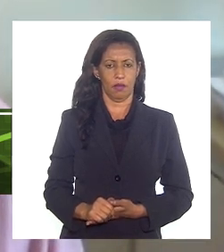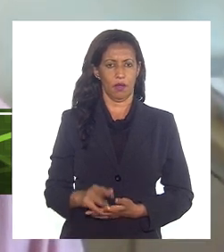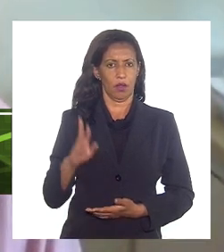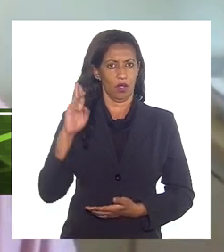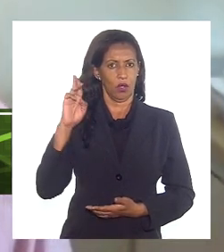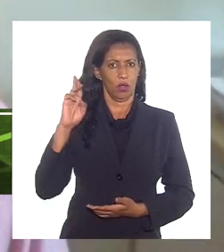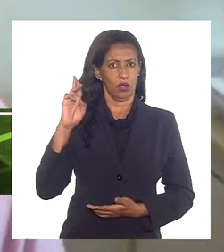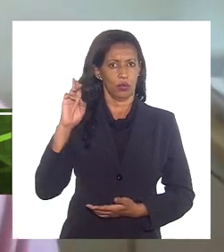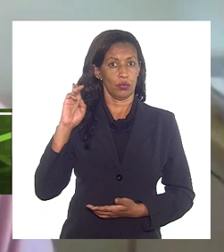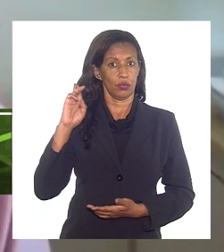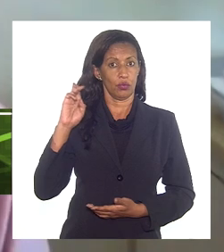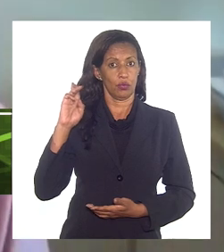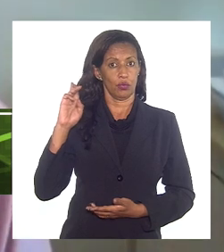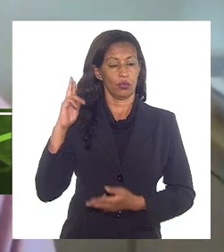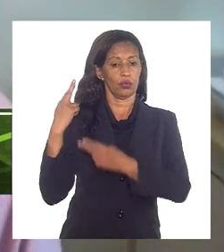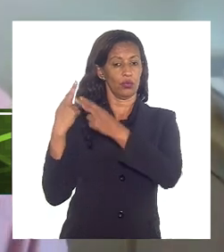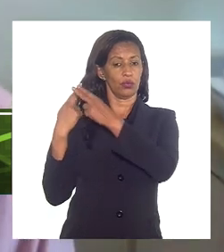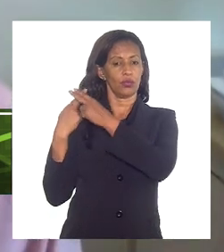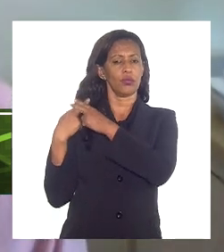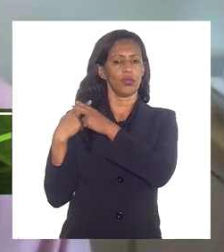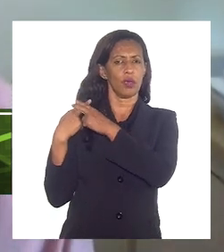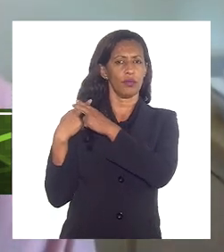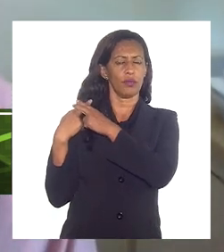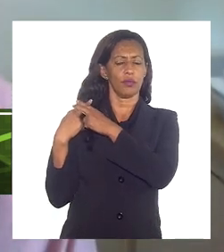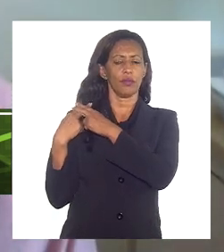AF15, está presente?